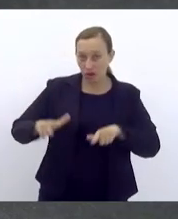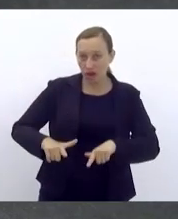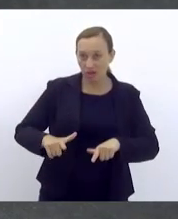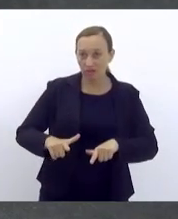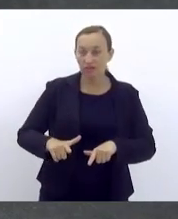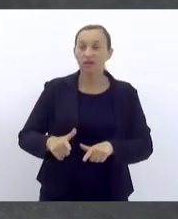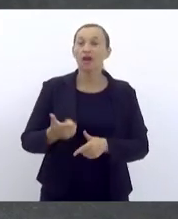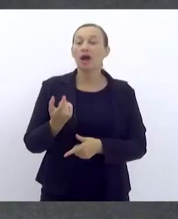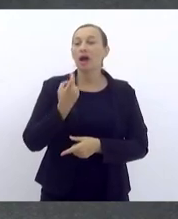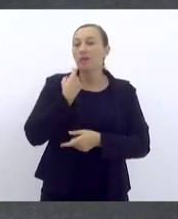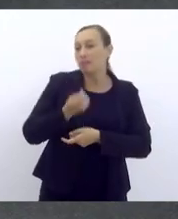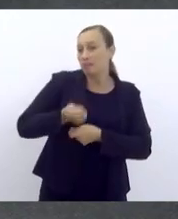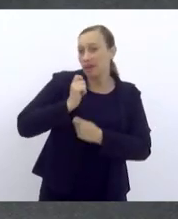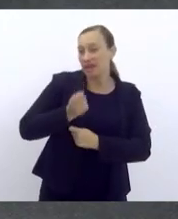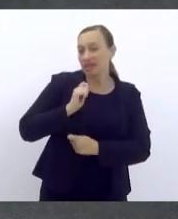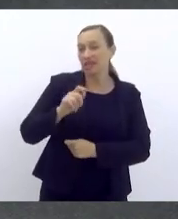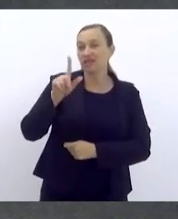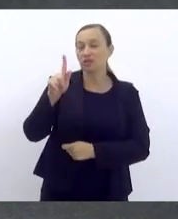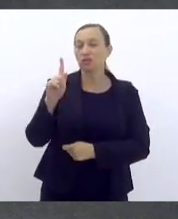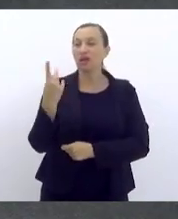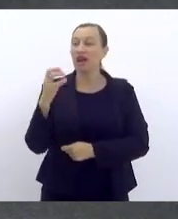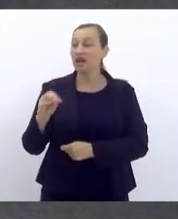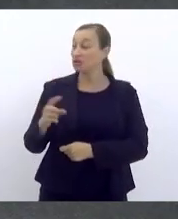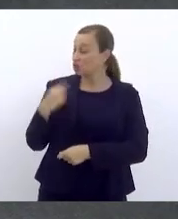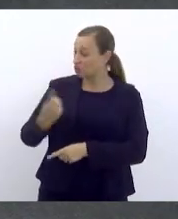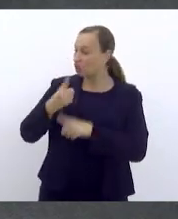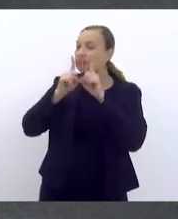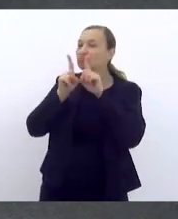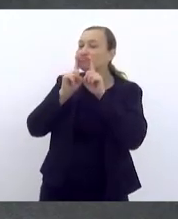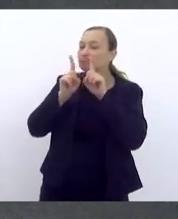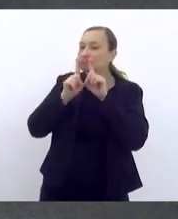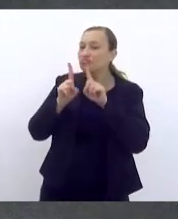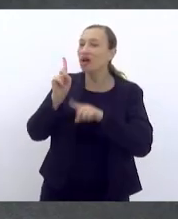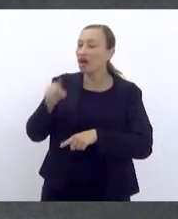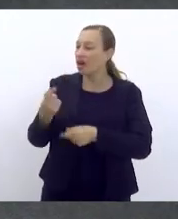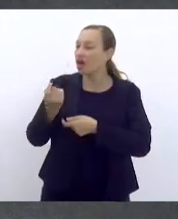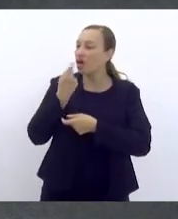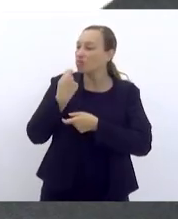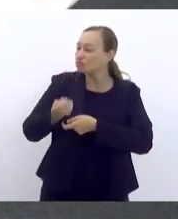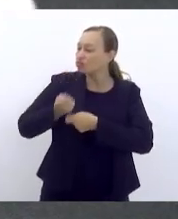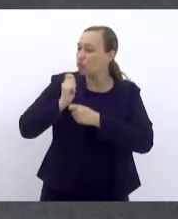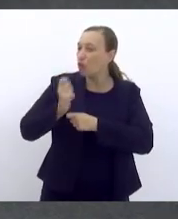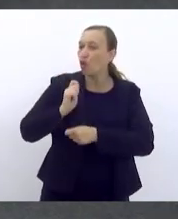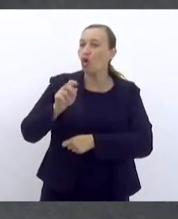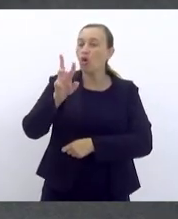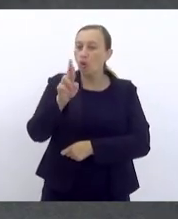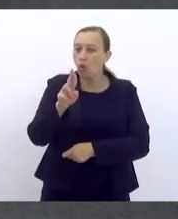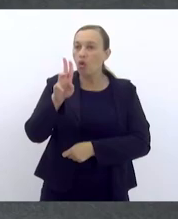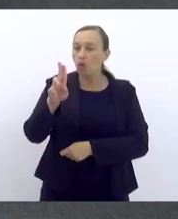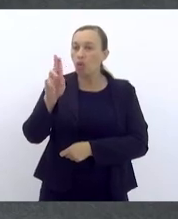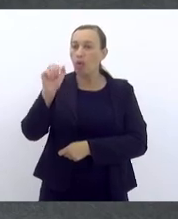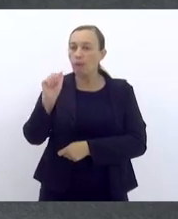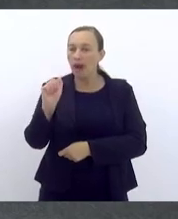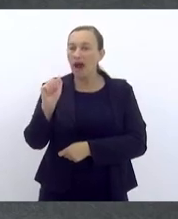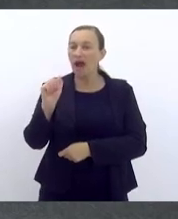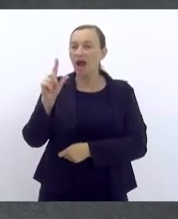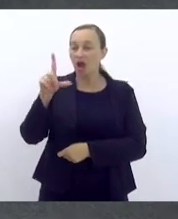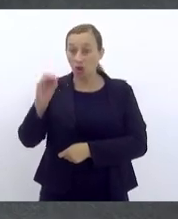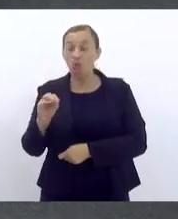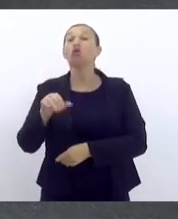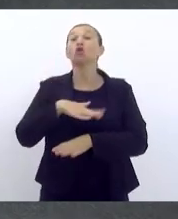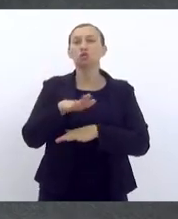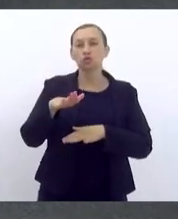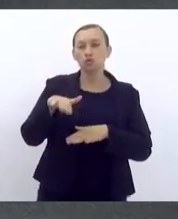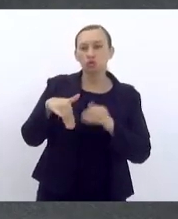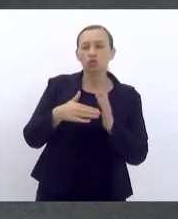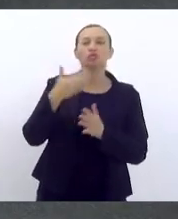Pesca do galho, nós que somos de Maricá, né, Guilherme? É a pescaria de Rubalo que a gente faz lá tradicionalmente. Todos sabem